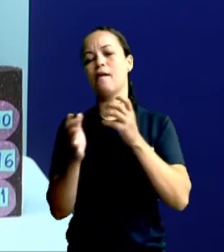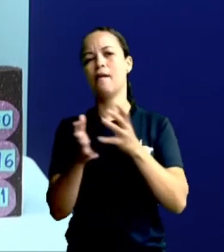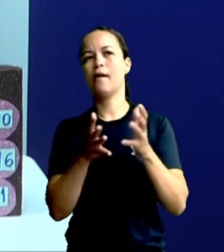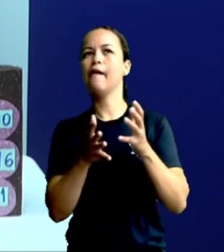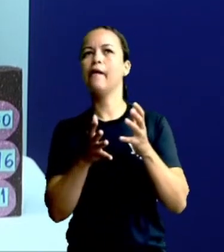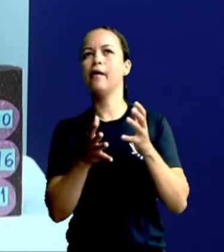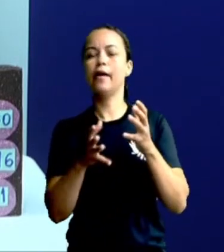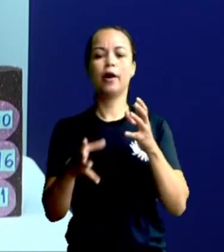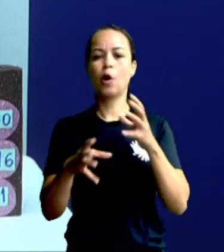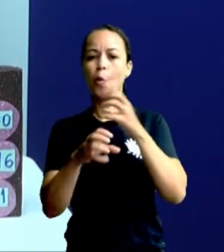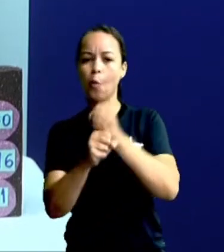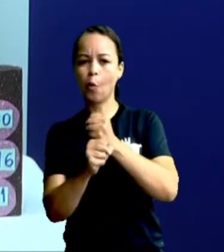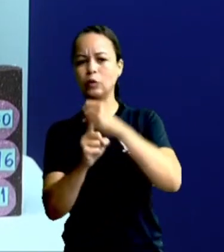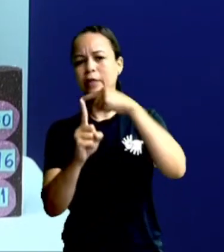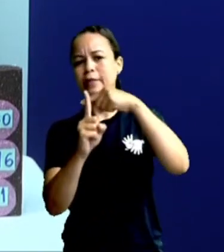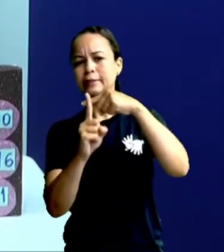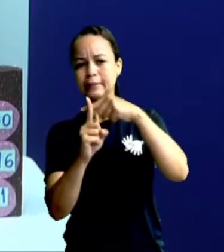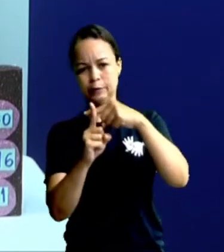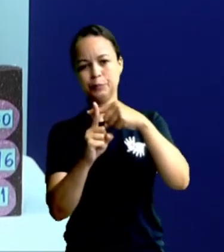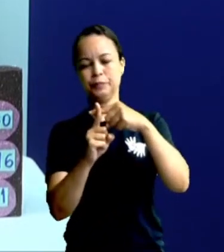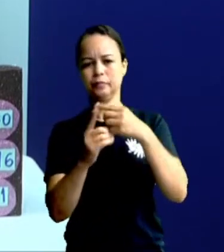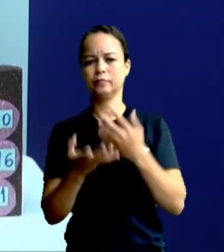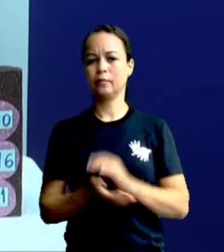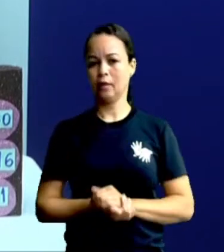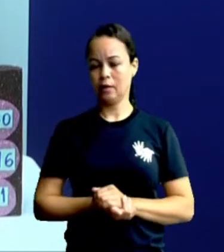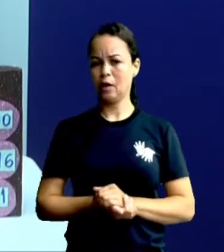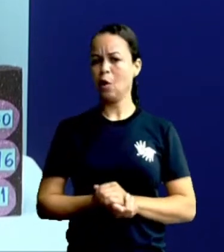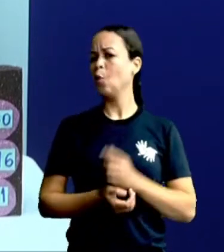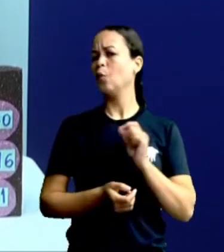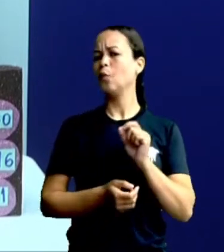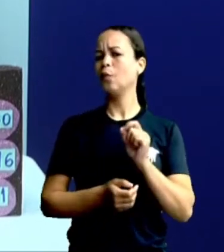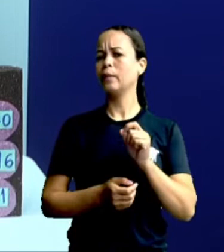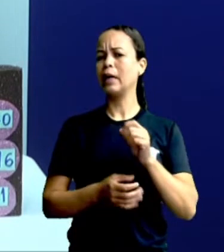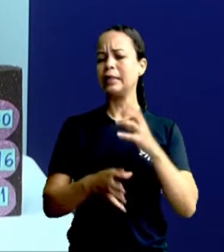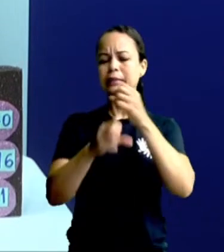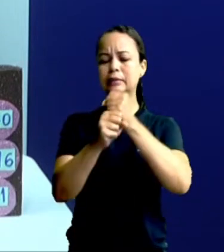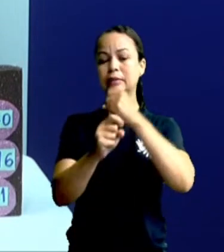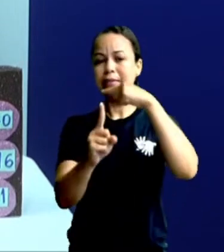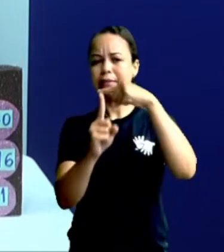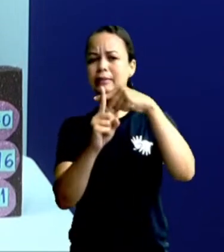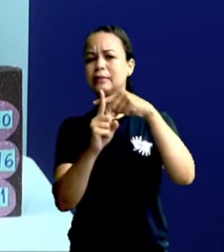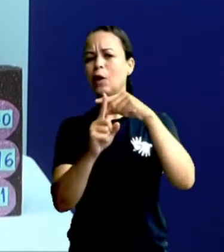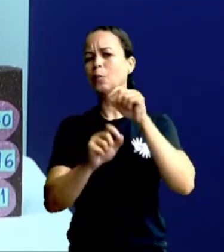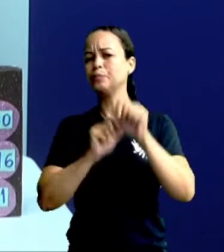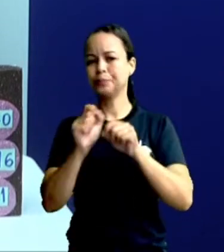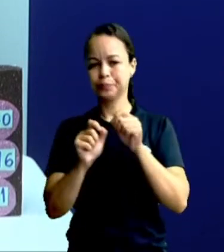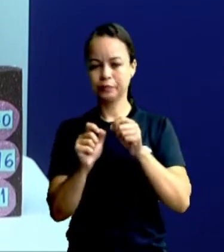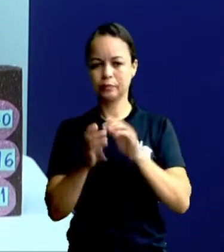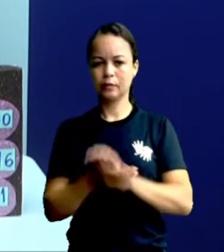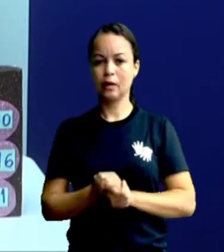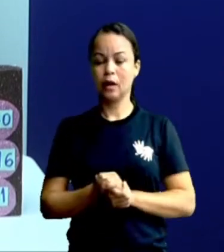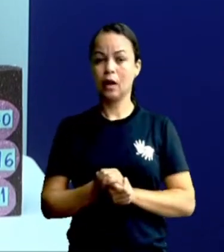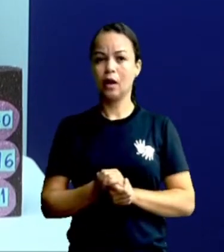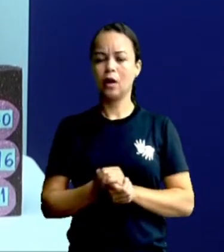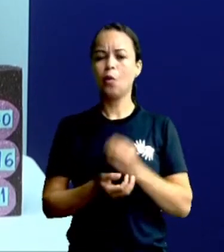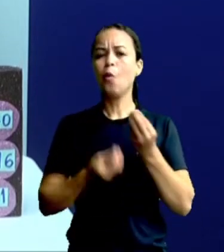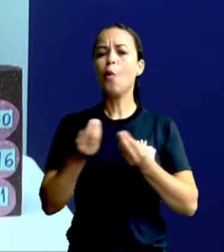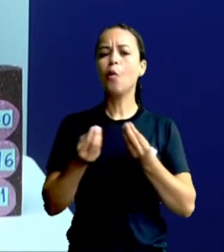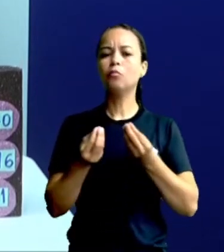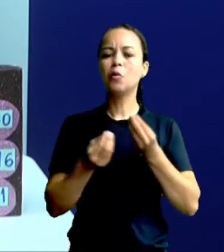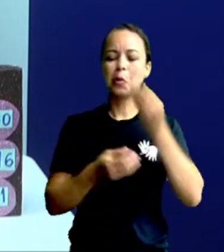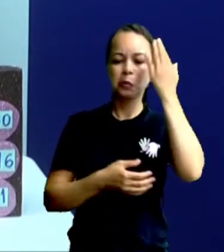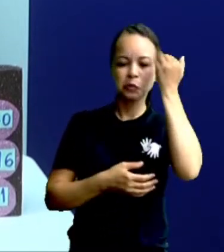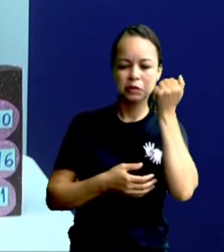adição. Então, vamos lá! O que é uma operação de adição? Quando é que eu sei que eu preciso